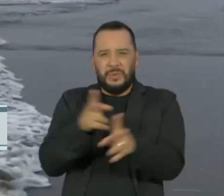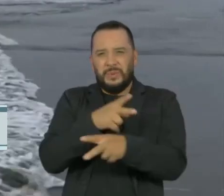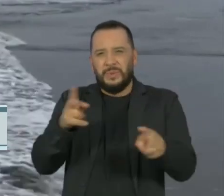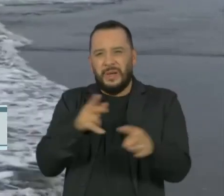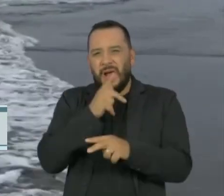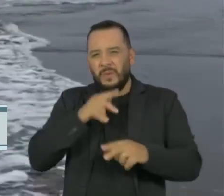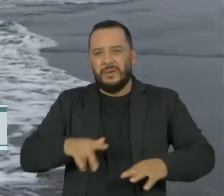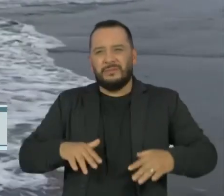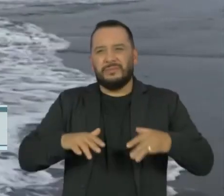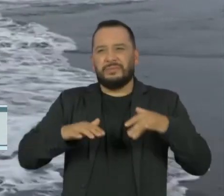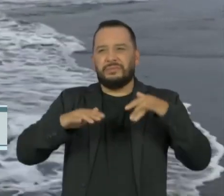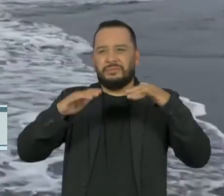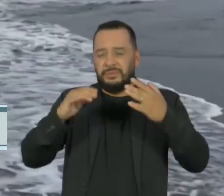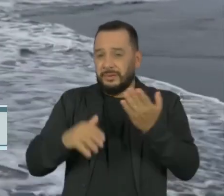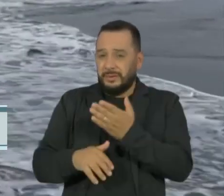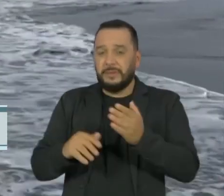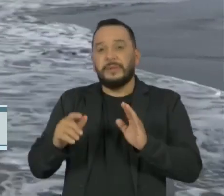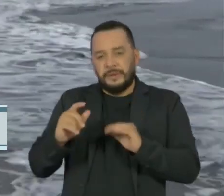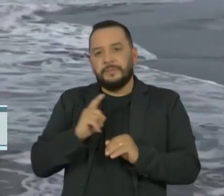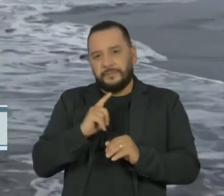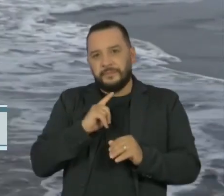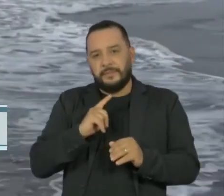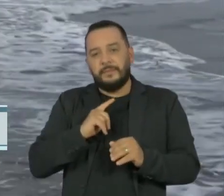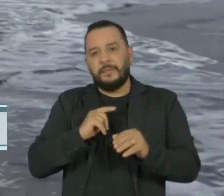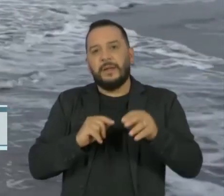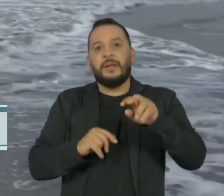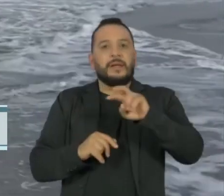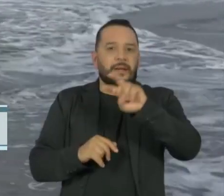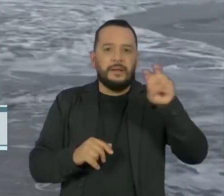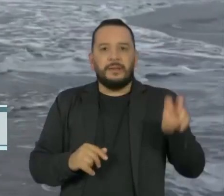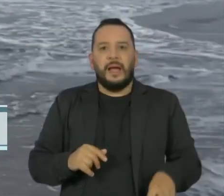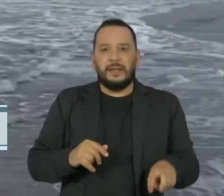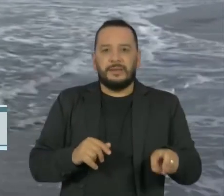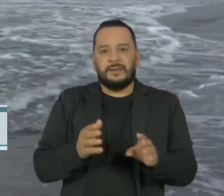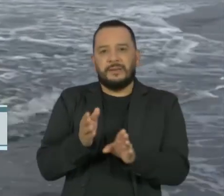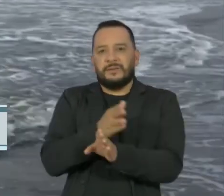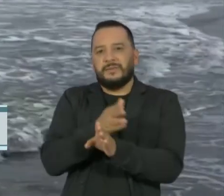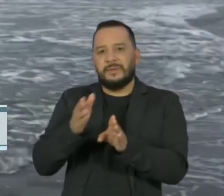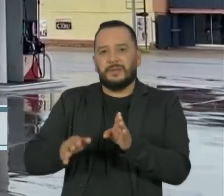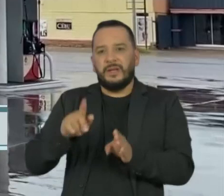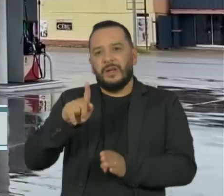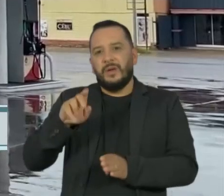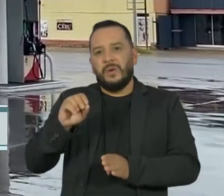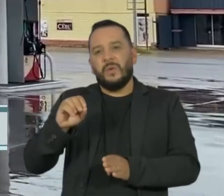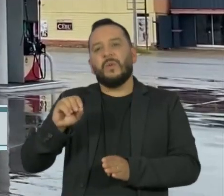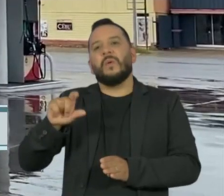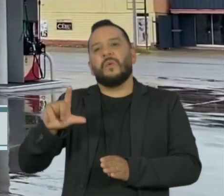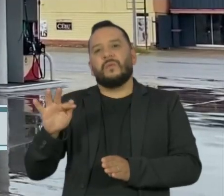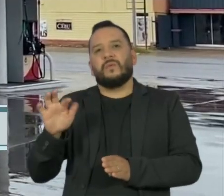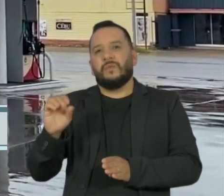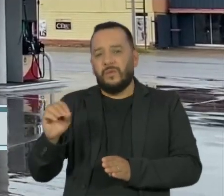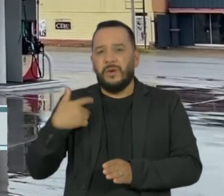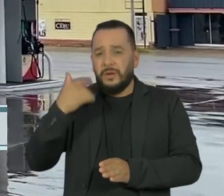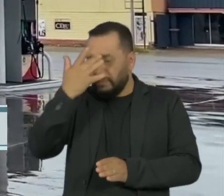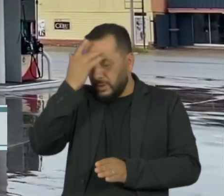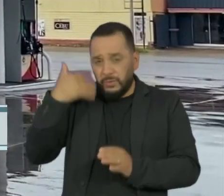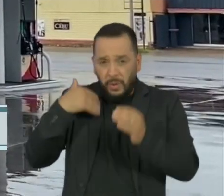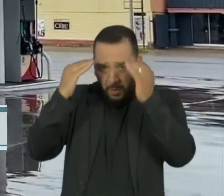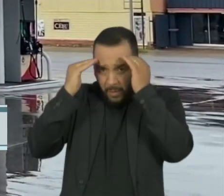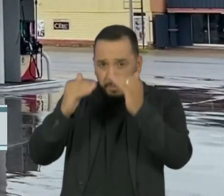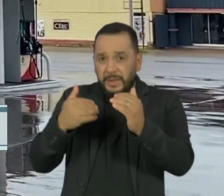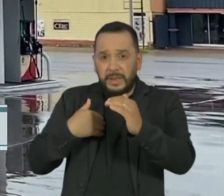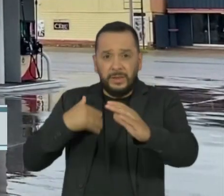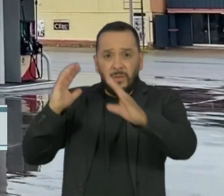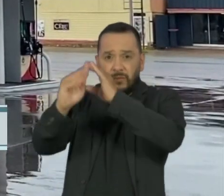várias regiões na divisa do estado com o Texas, ameaçando os norte-americanos que não obedeceram ordens de